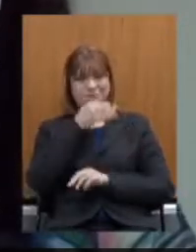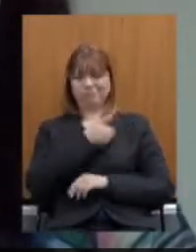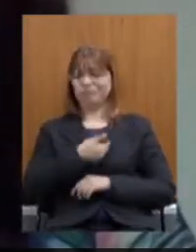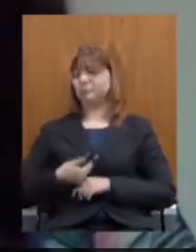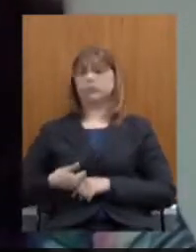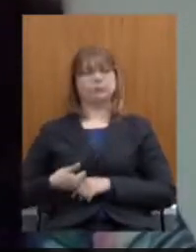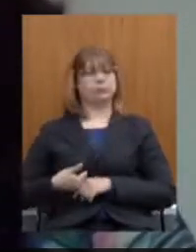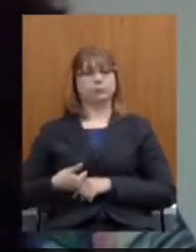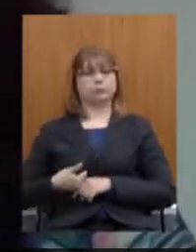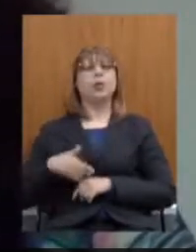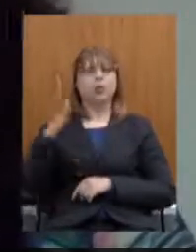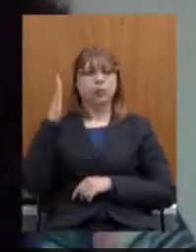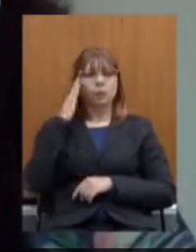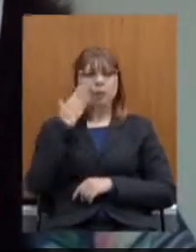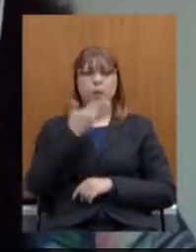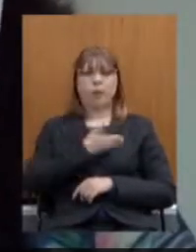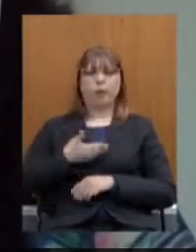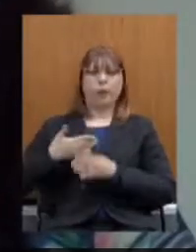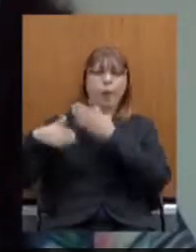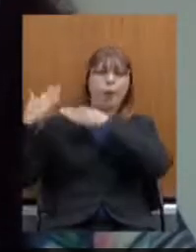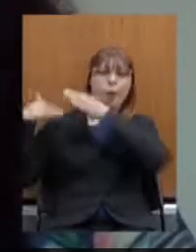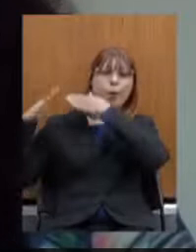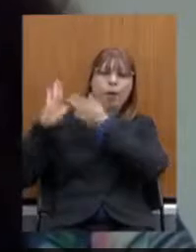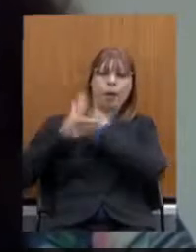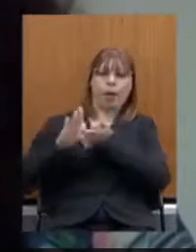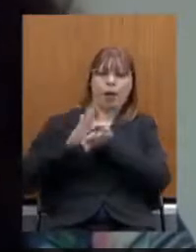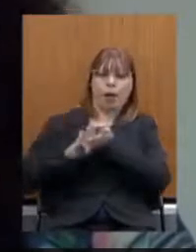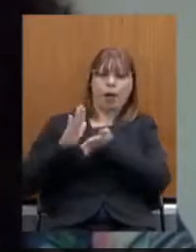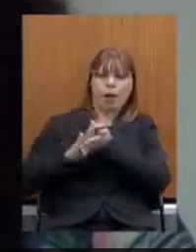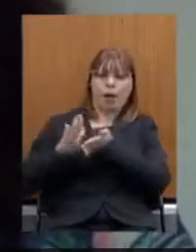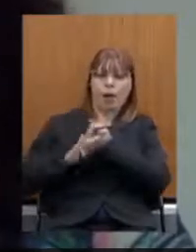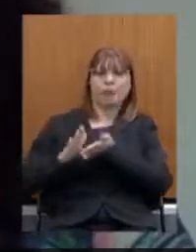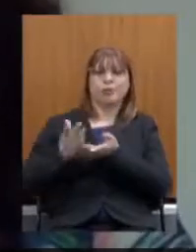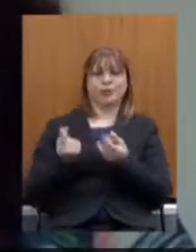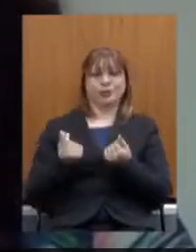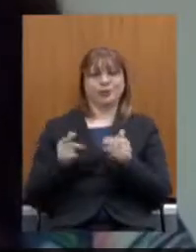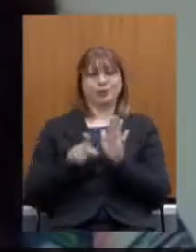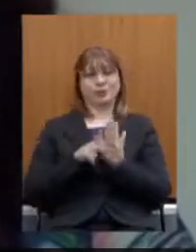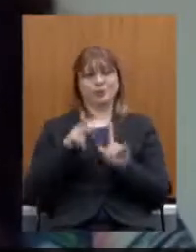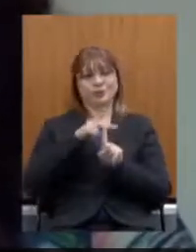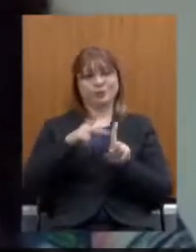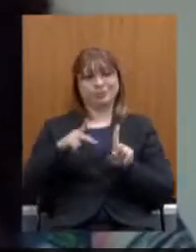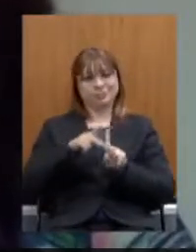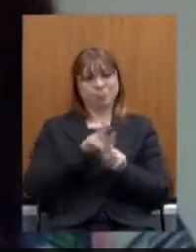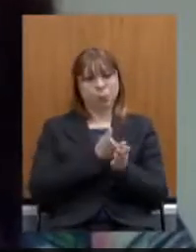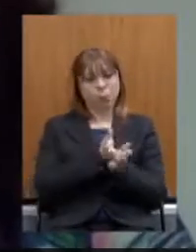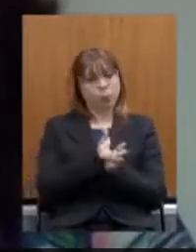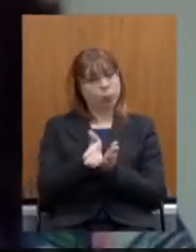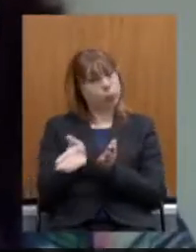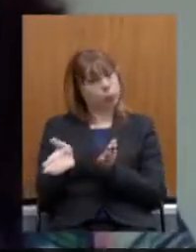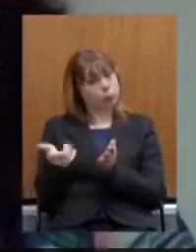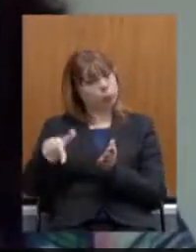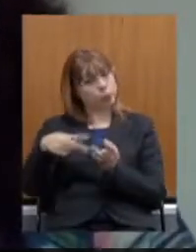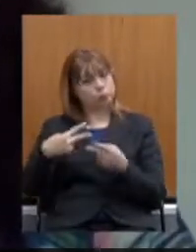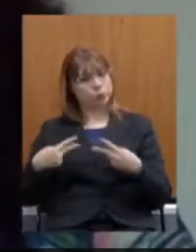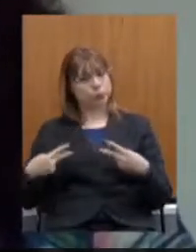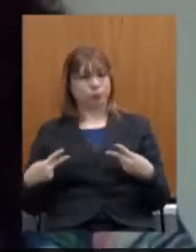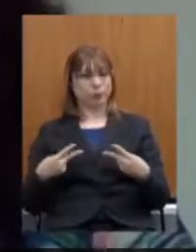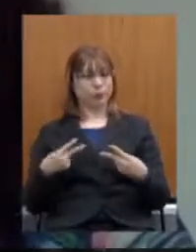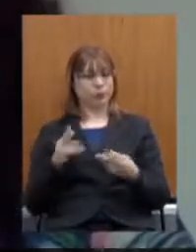Sabemos que os governos gastaram os recursos da previdência, desviaram para outras finalidades,